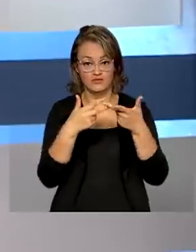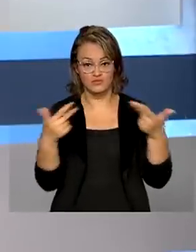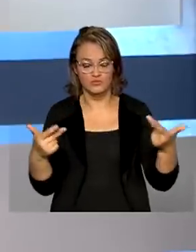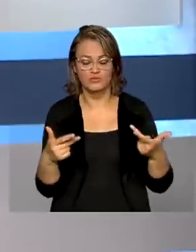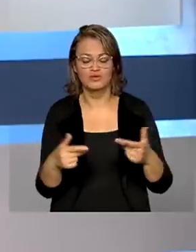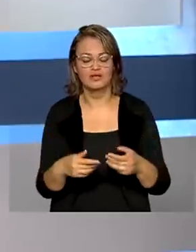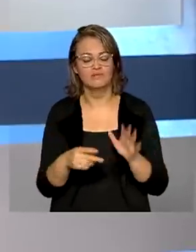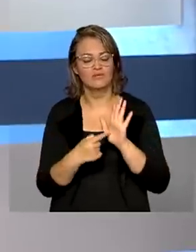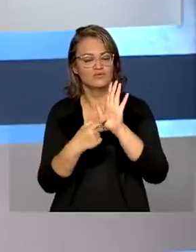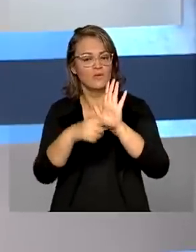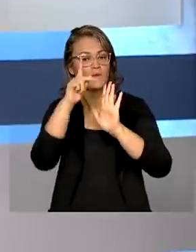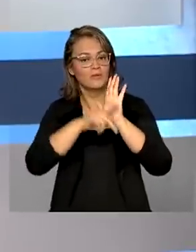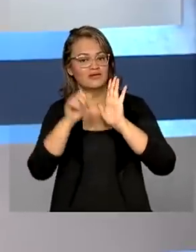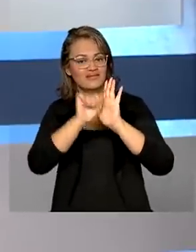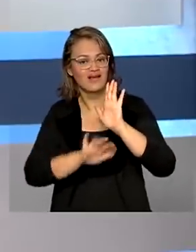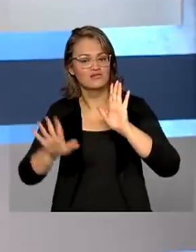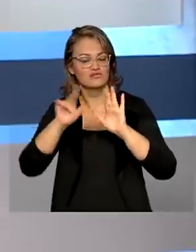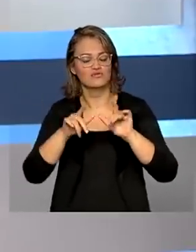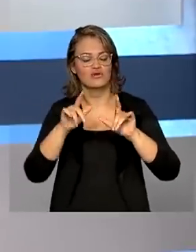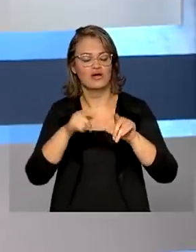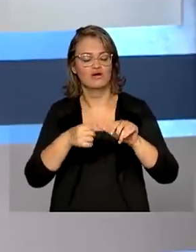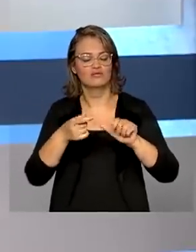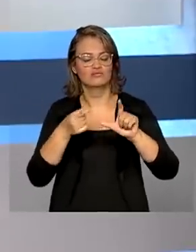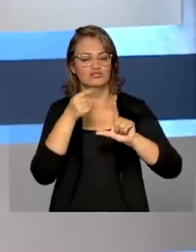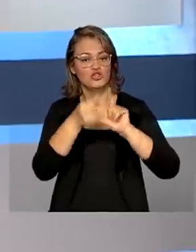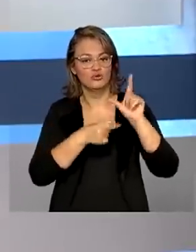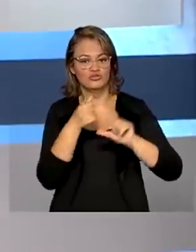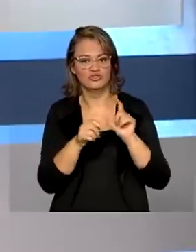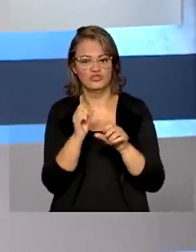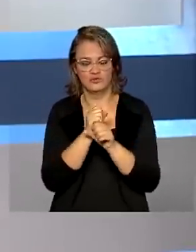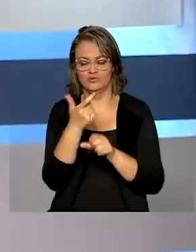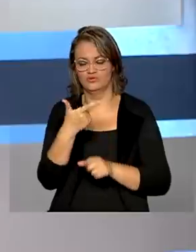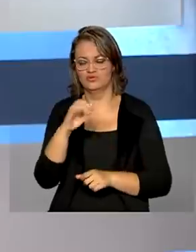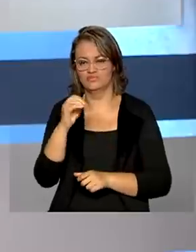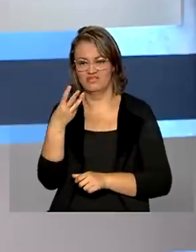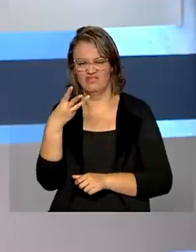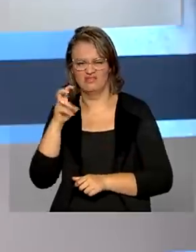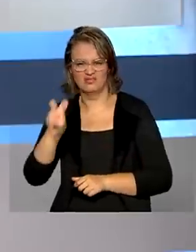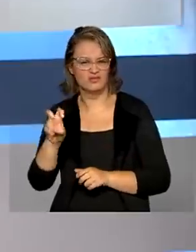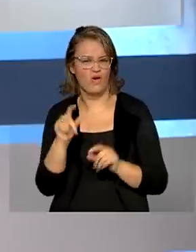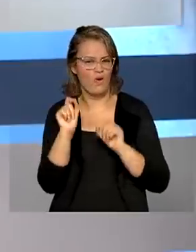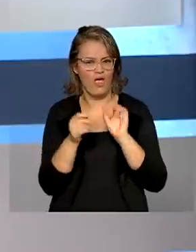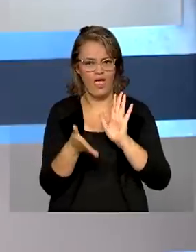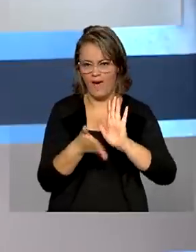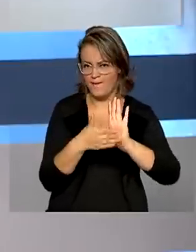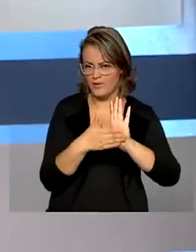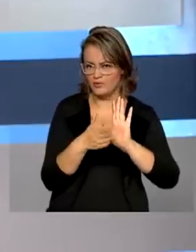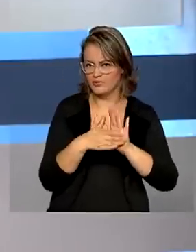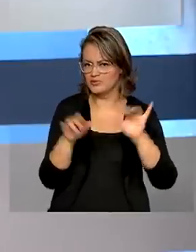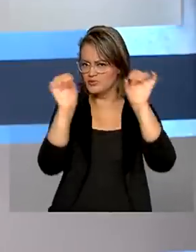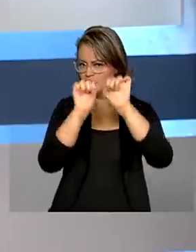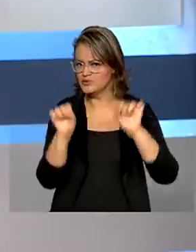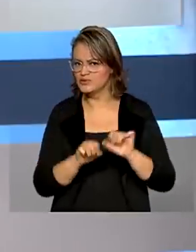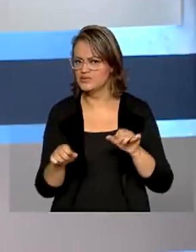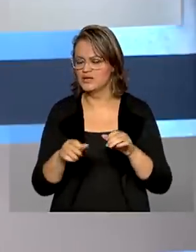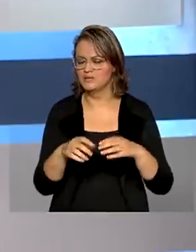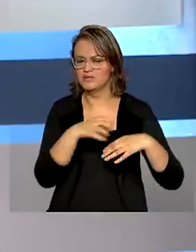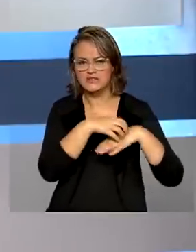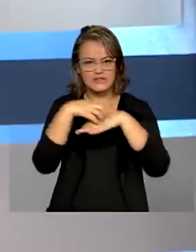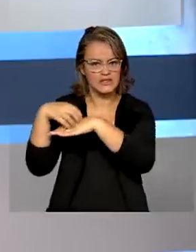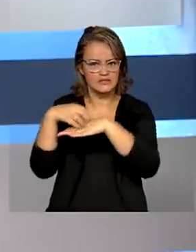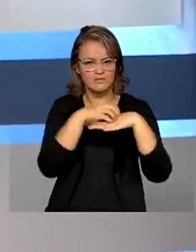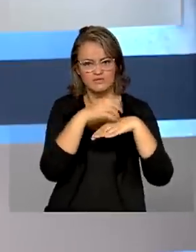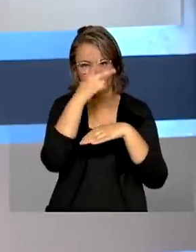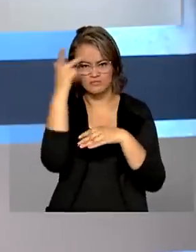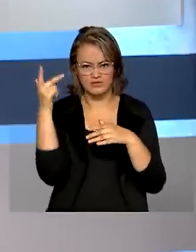semana o Plano Nacional de Logística 2035. A proposta traz um diagnóstico sobre a situação do sistema de transporte